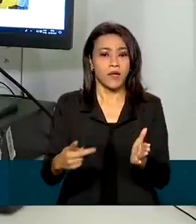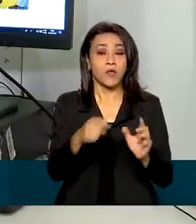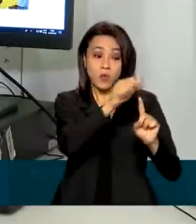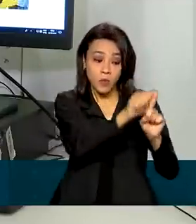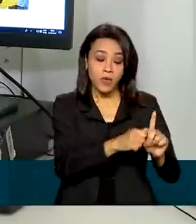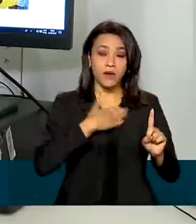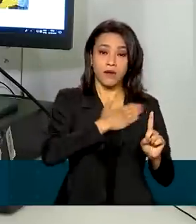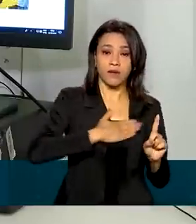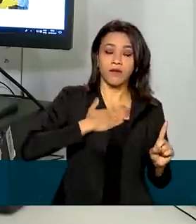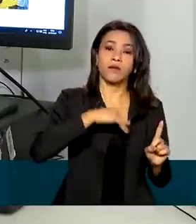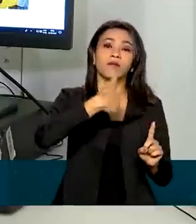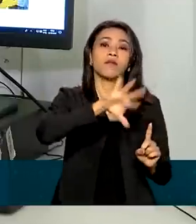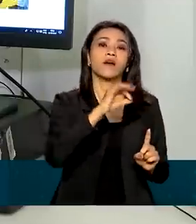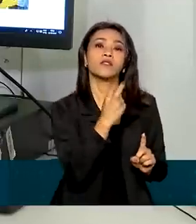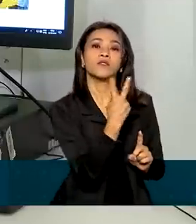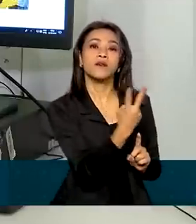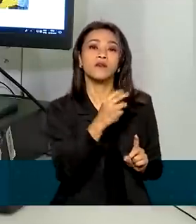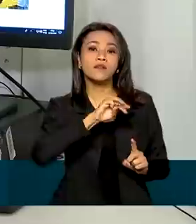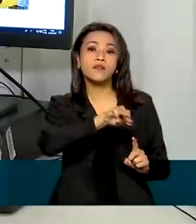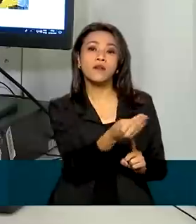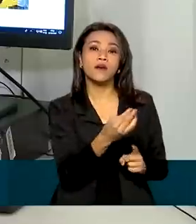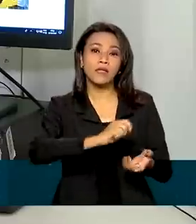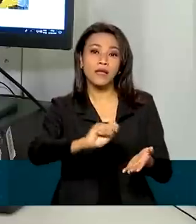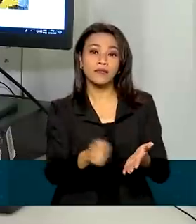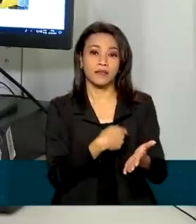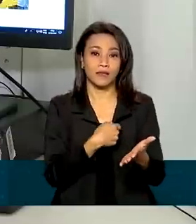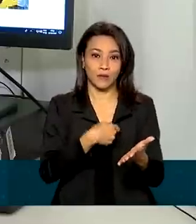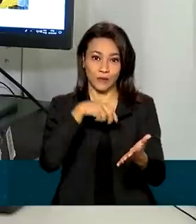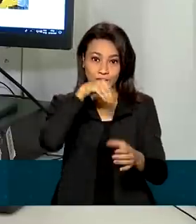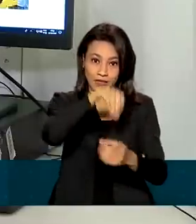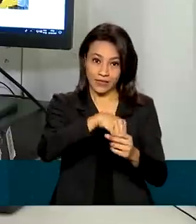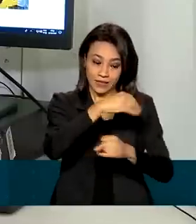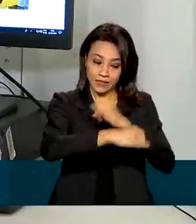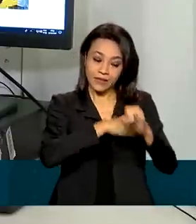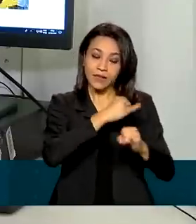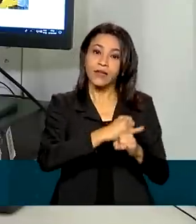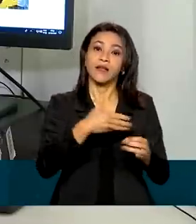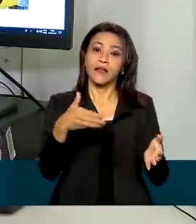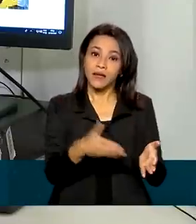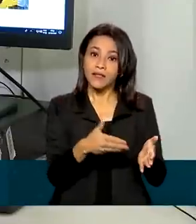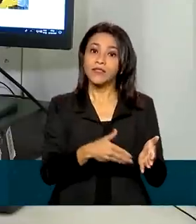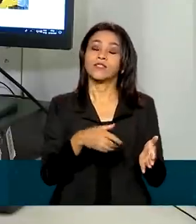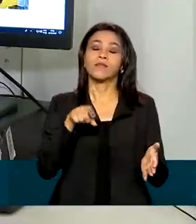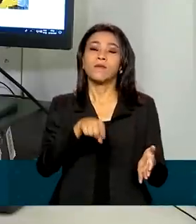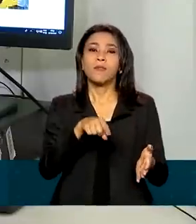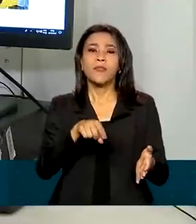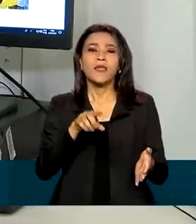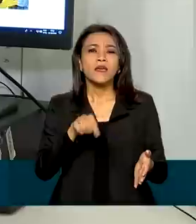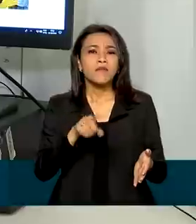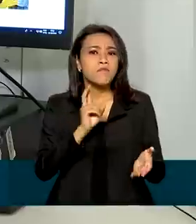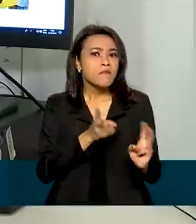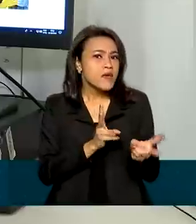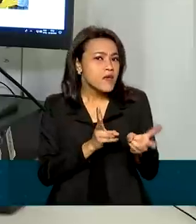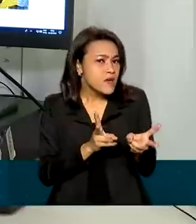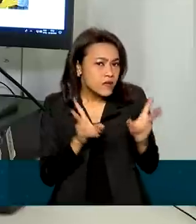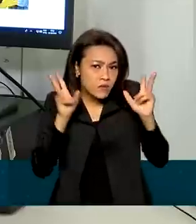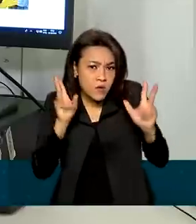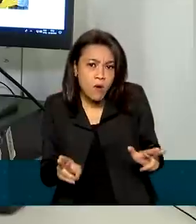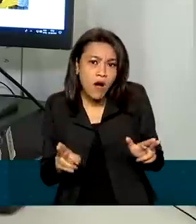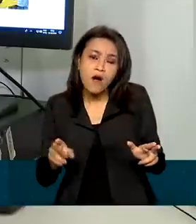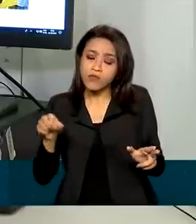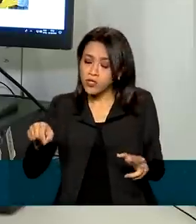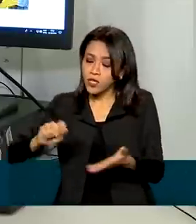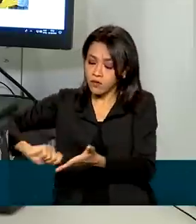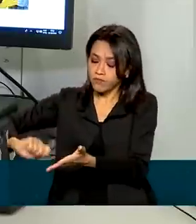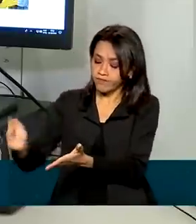realizados mais de 2 milhões de assinaturas eletrônicas. O documento com assinatura digital tem a mesma validade de um